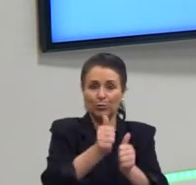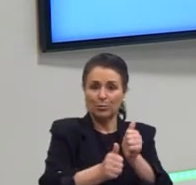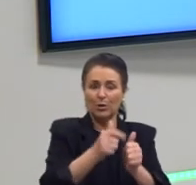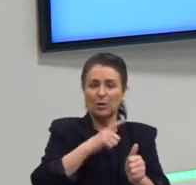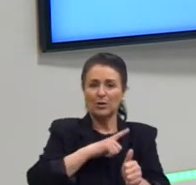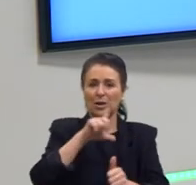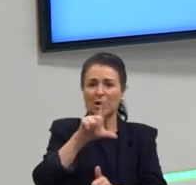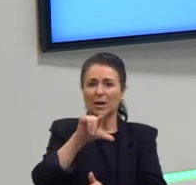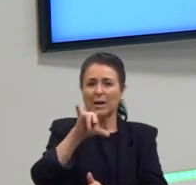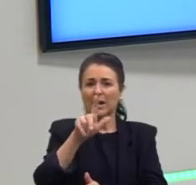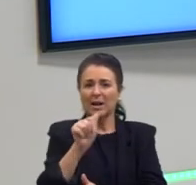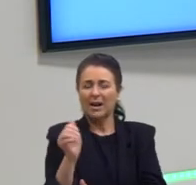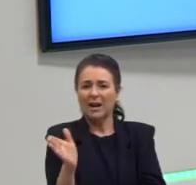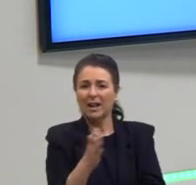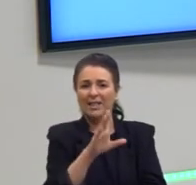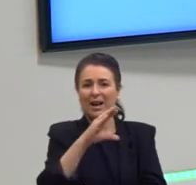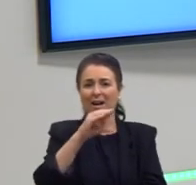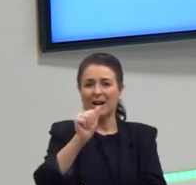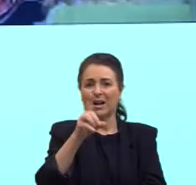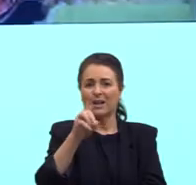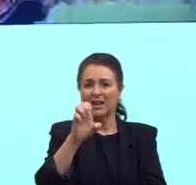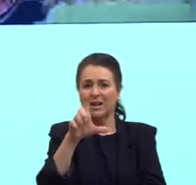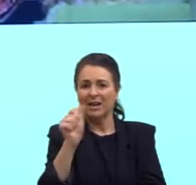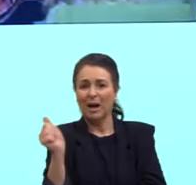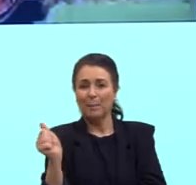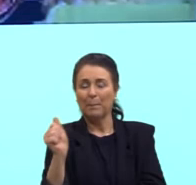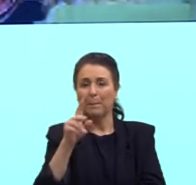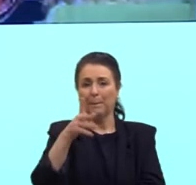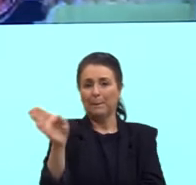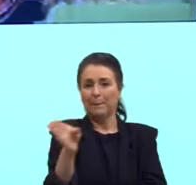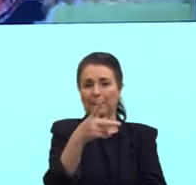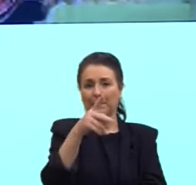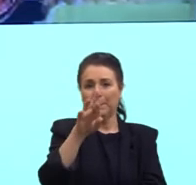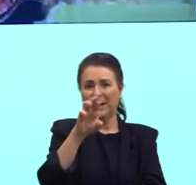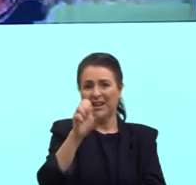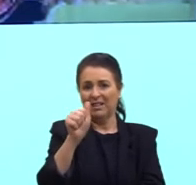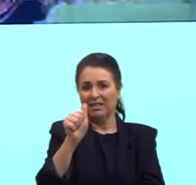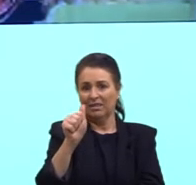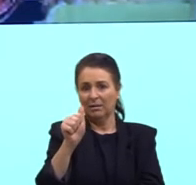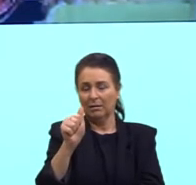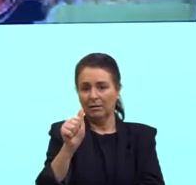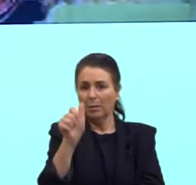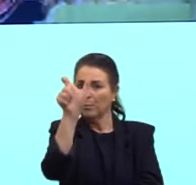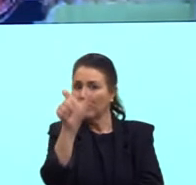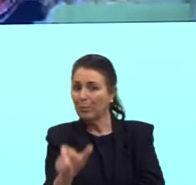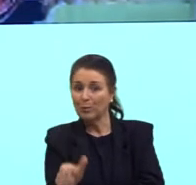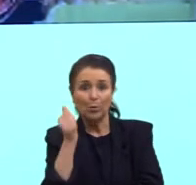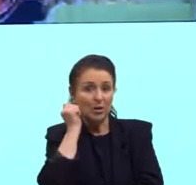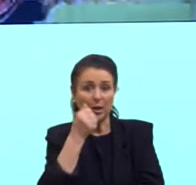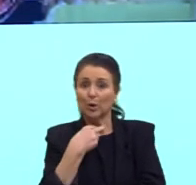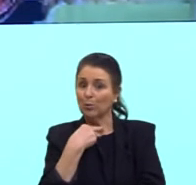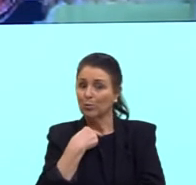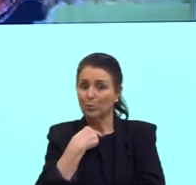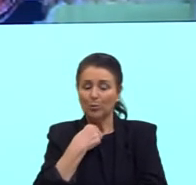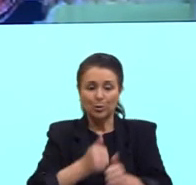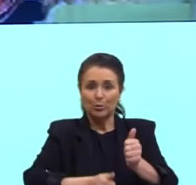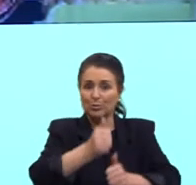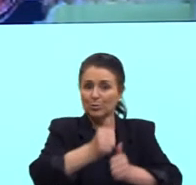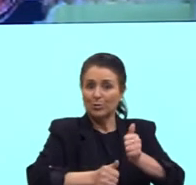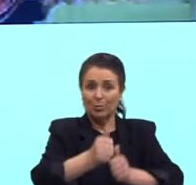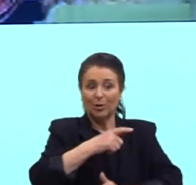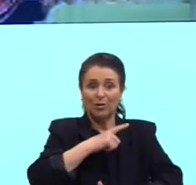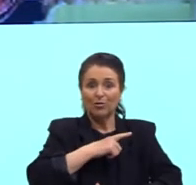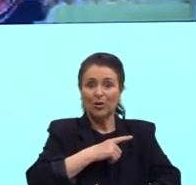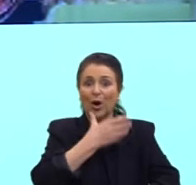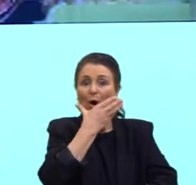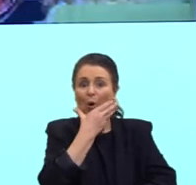Liga da Canela Preta aqui no Rio Grande do Sul, por quê? Pessoas negras não podiam jogar nos times de brancos, no campeonato dos